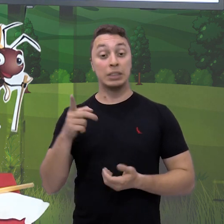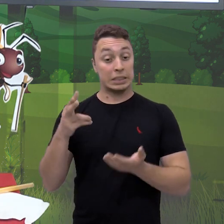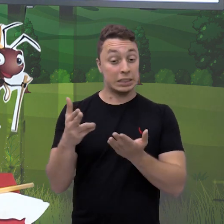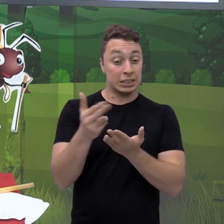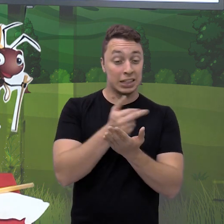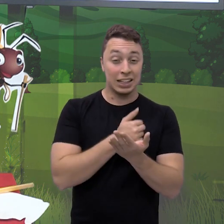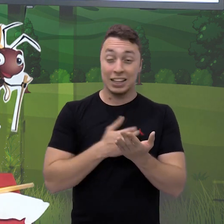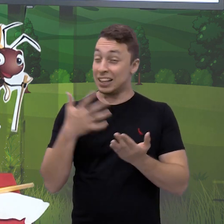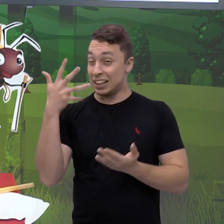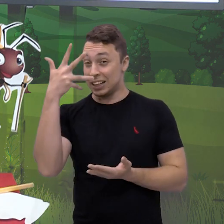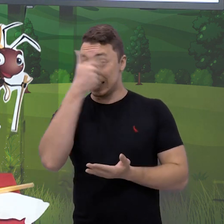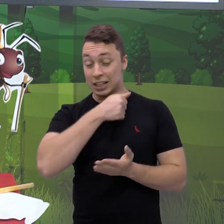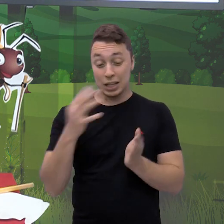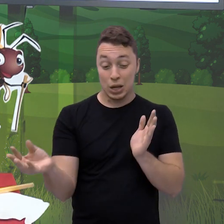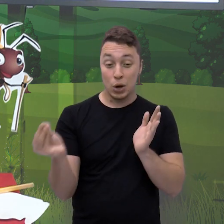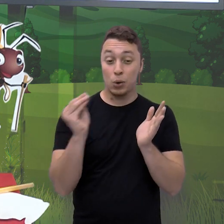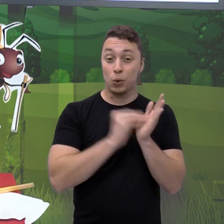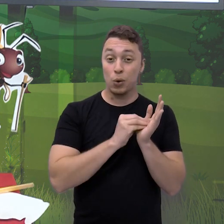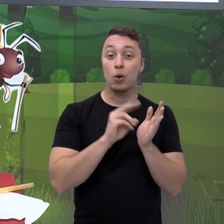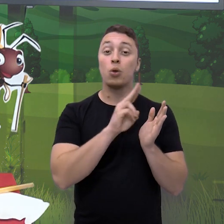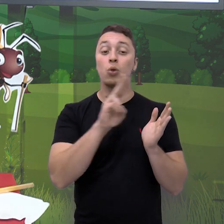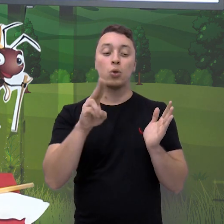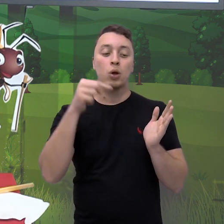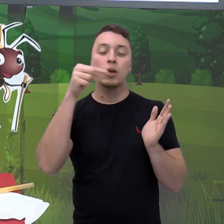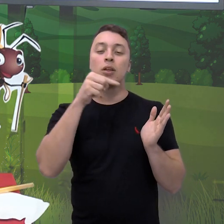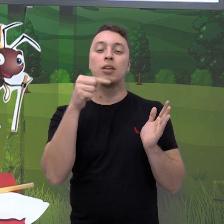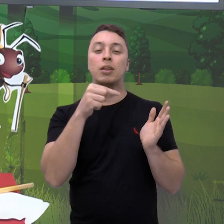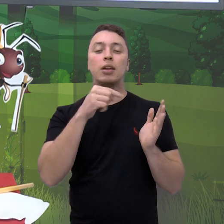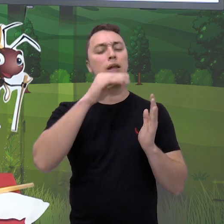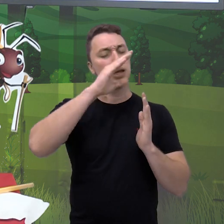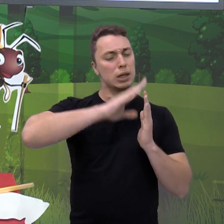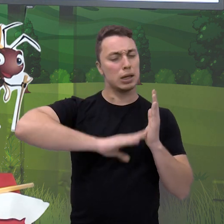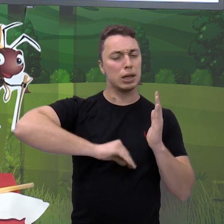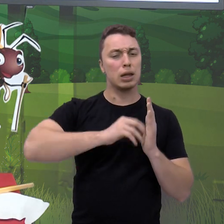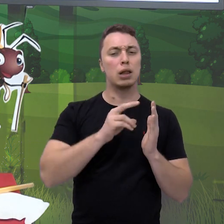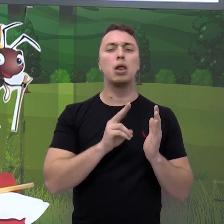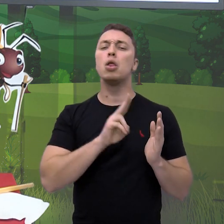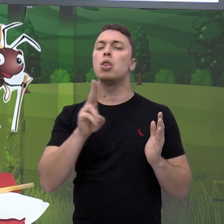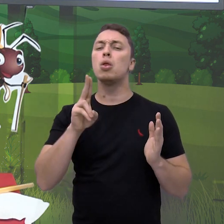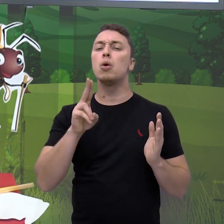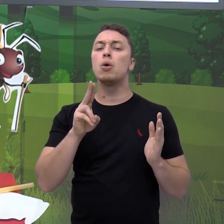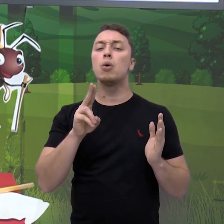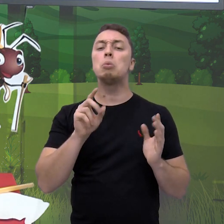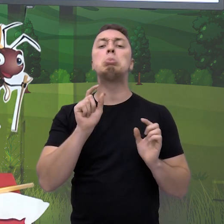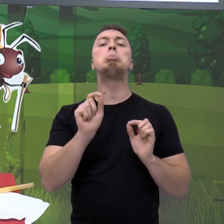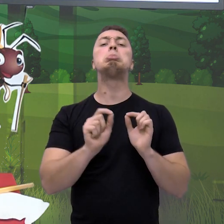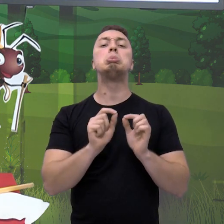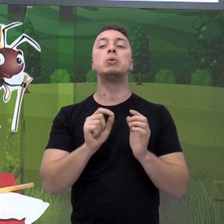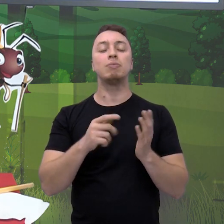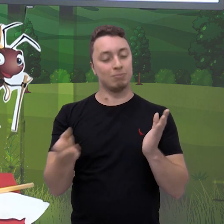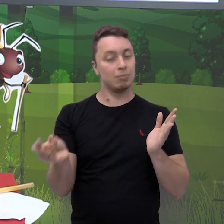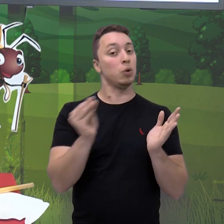bonito, colocar o nome dele e pinta aí, bem bonito. Qual o nome desse astro? Coloca aí.